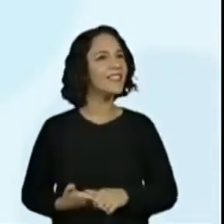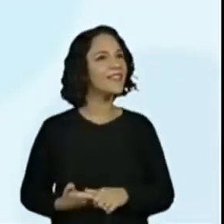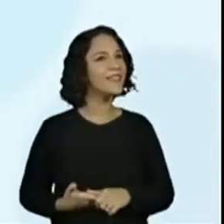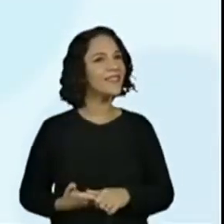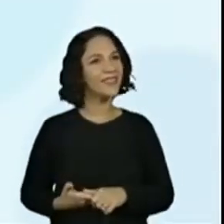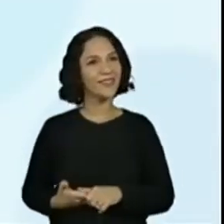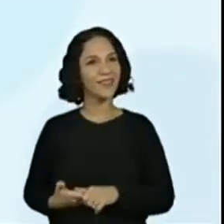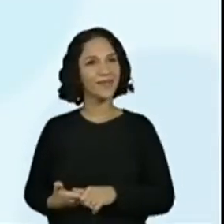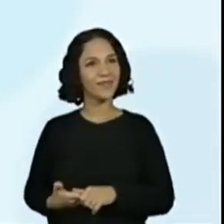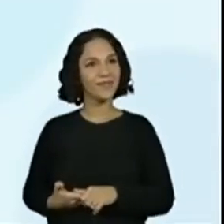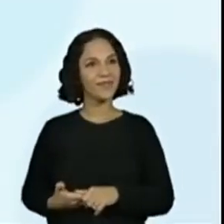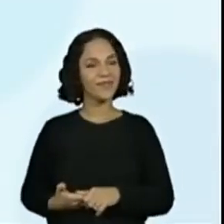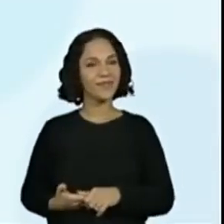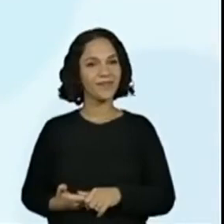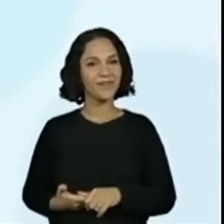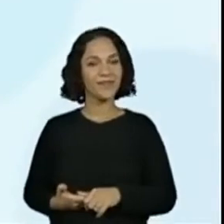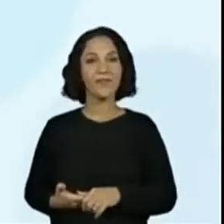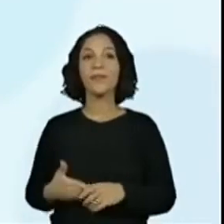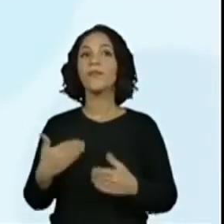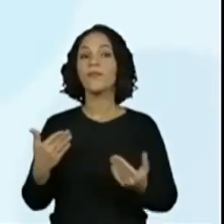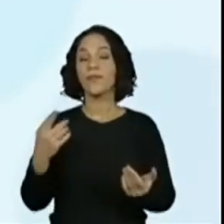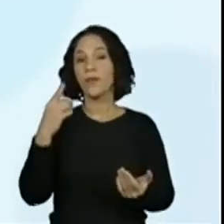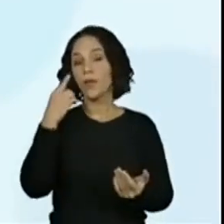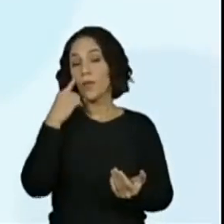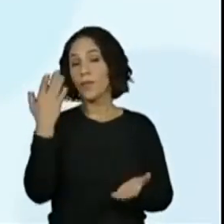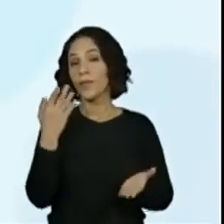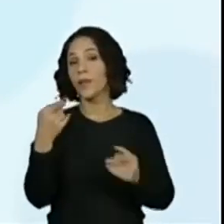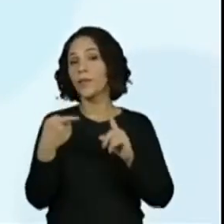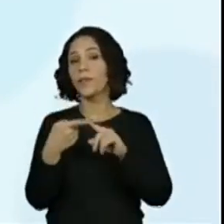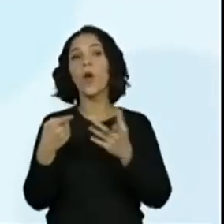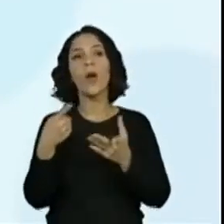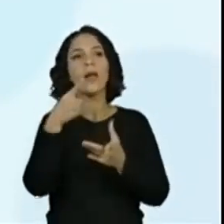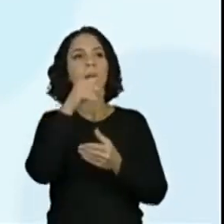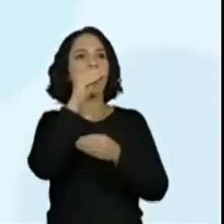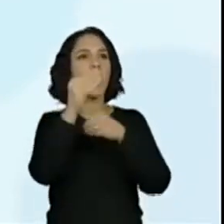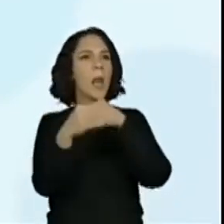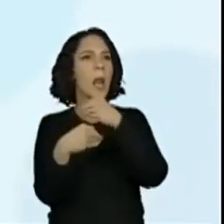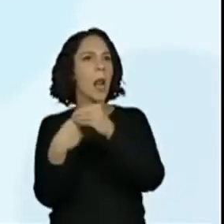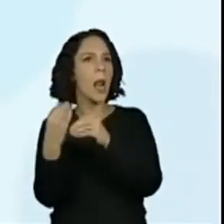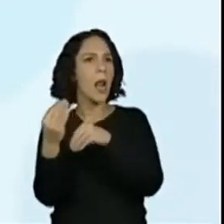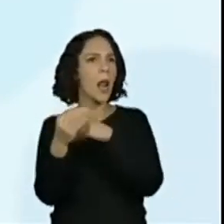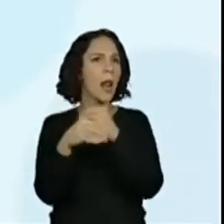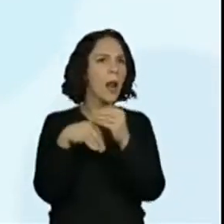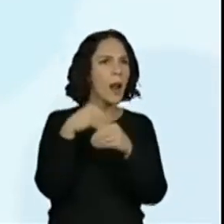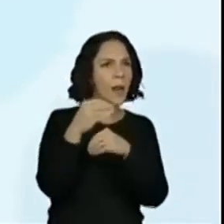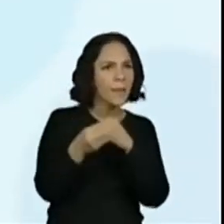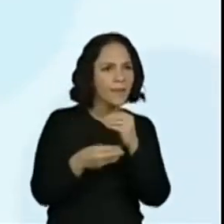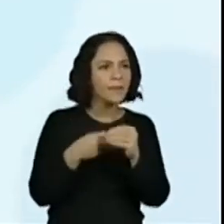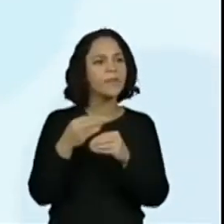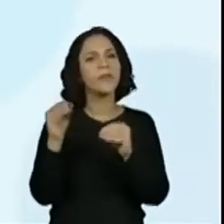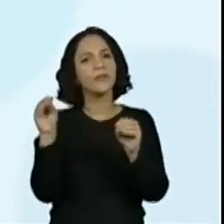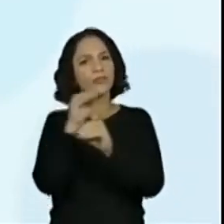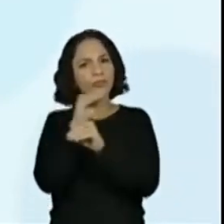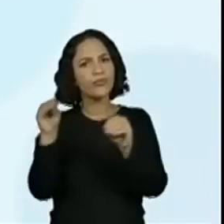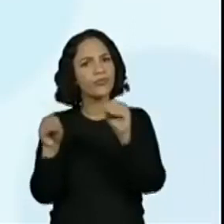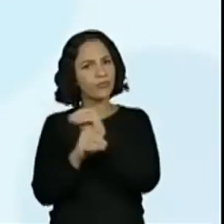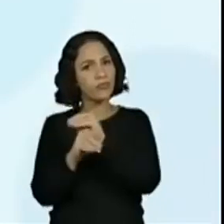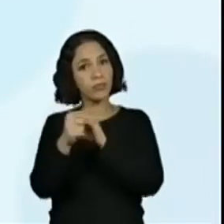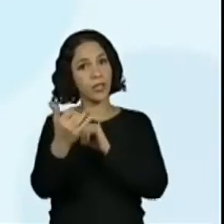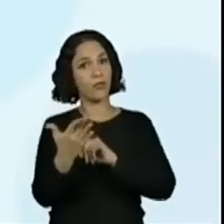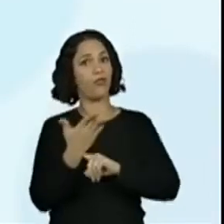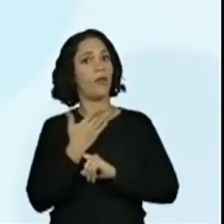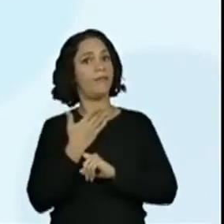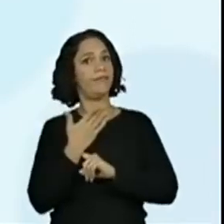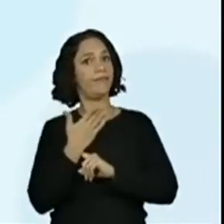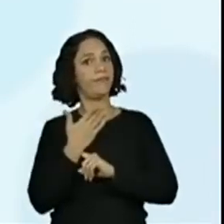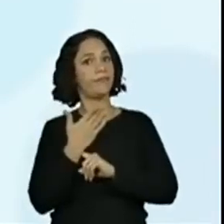canto bem. Ah, eu não posso ler. Desculpa. Não. Está fora de ordem. Está fora de ordem e eu fui querer mostrar. Eles vão ter que ajudar a gente